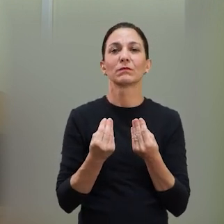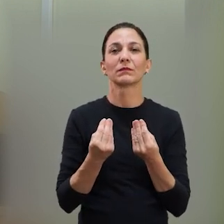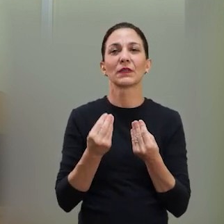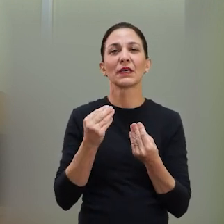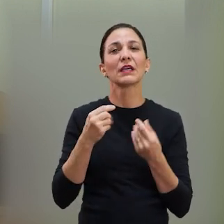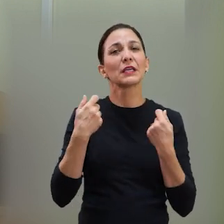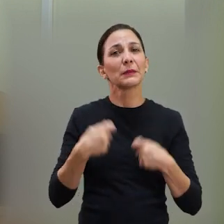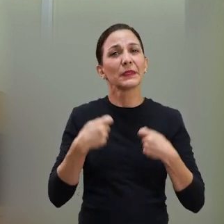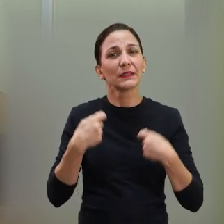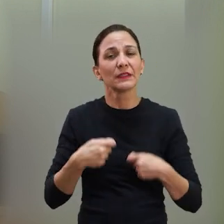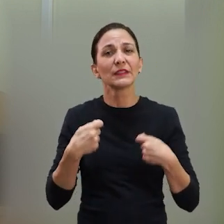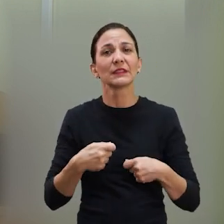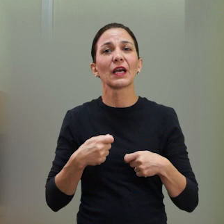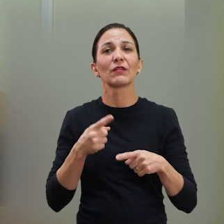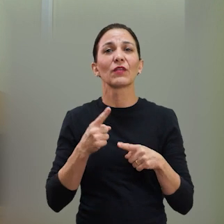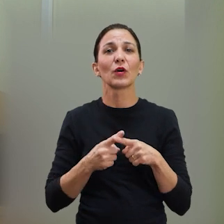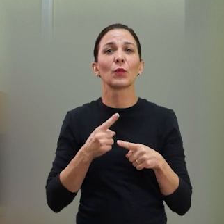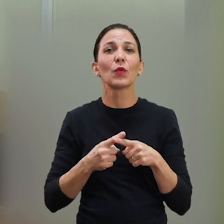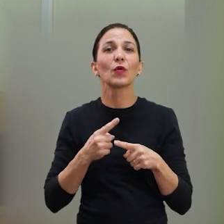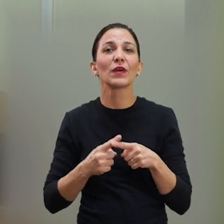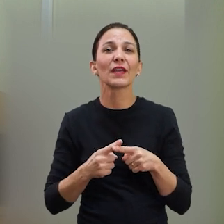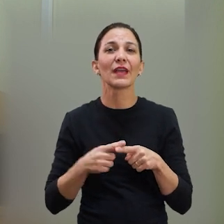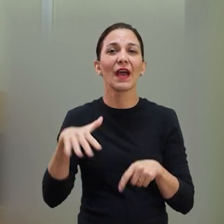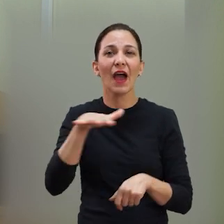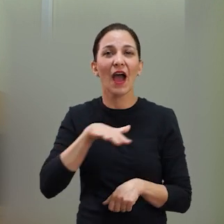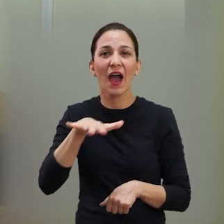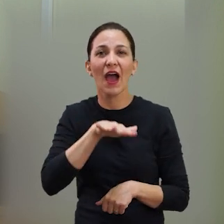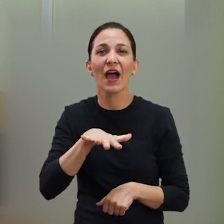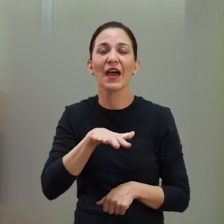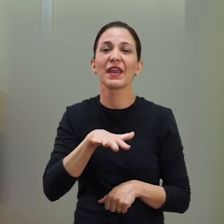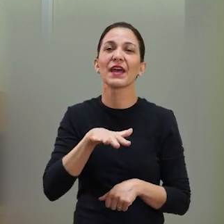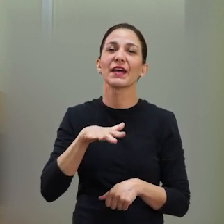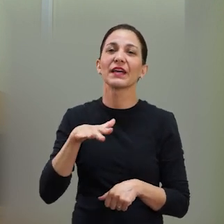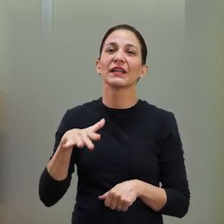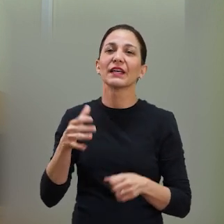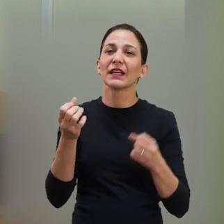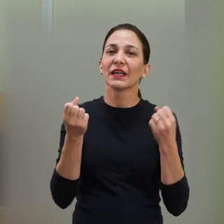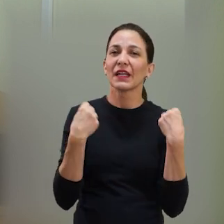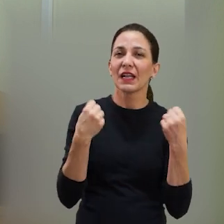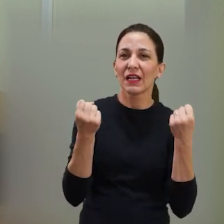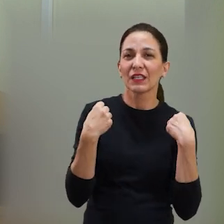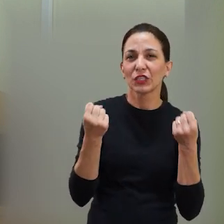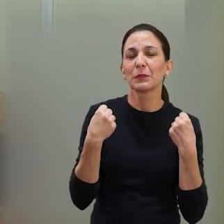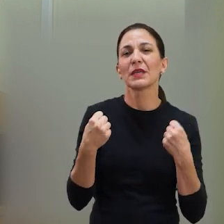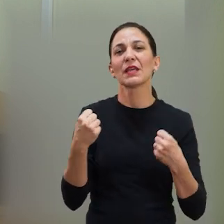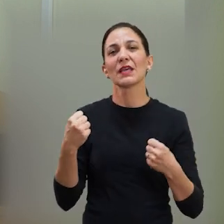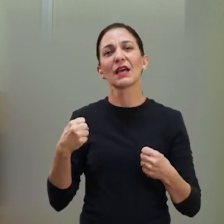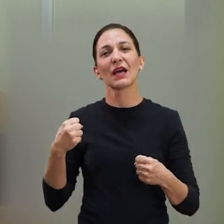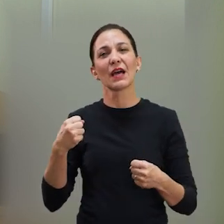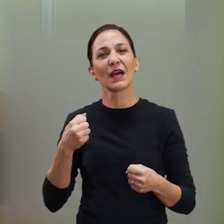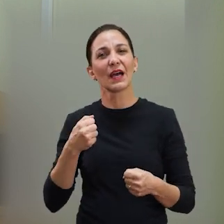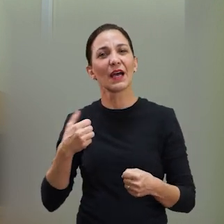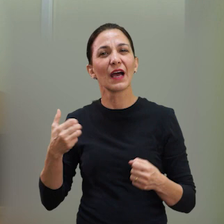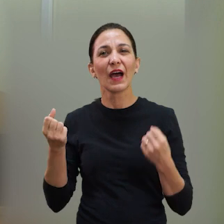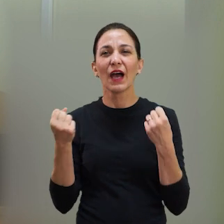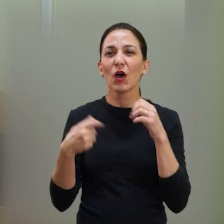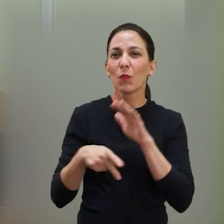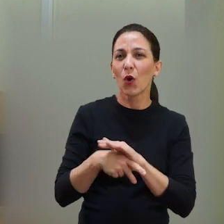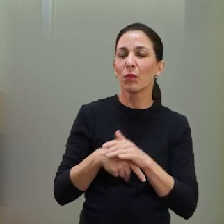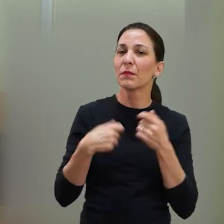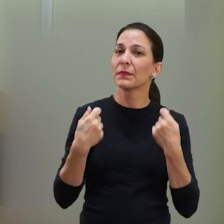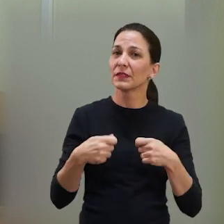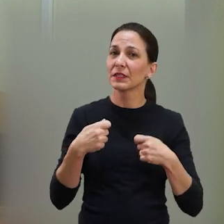uma das suas principais necessidades, justamente a existência de mais equipamentos públicos voltados